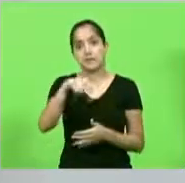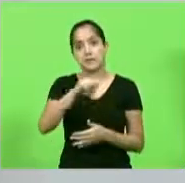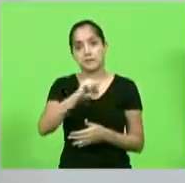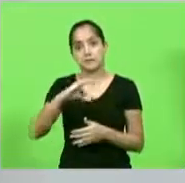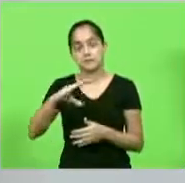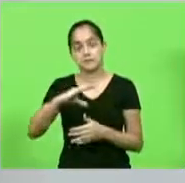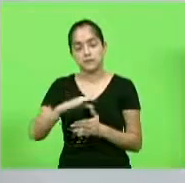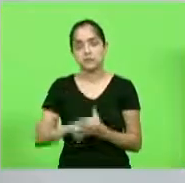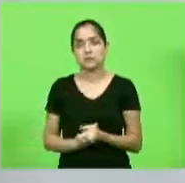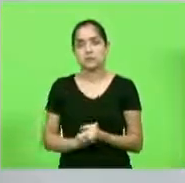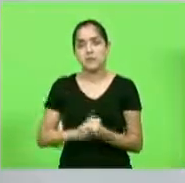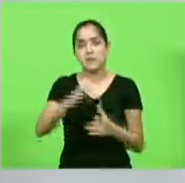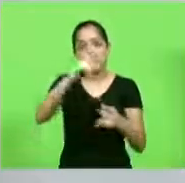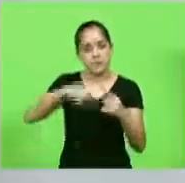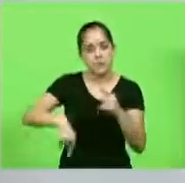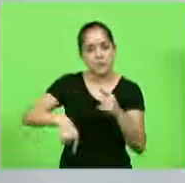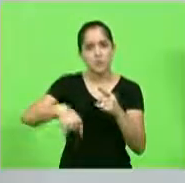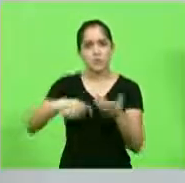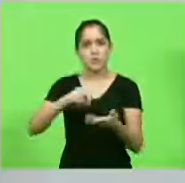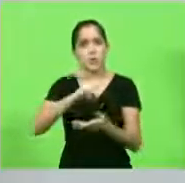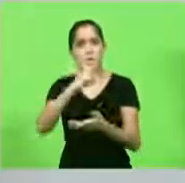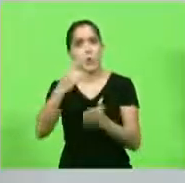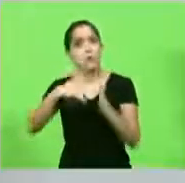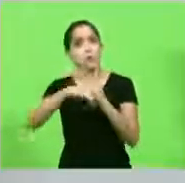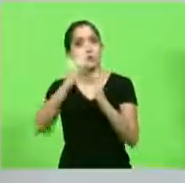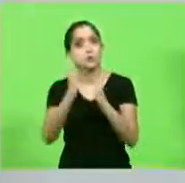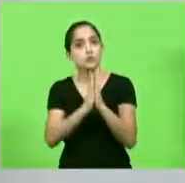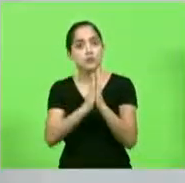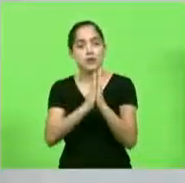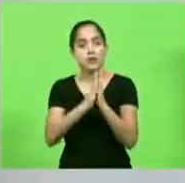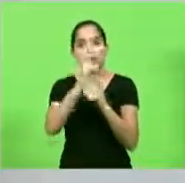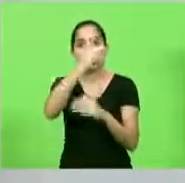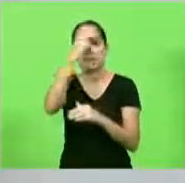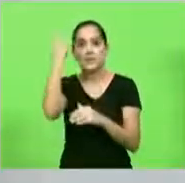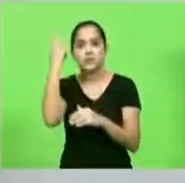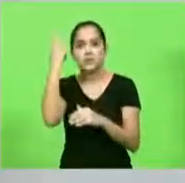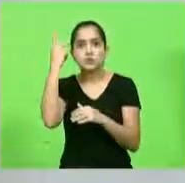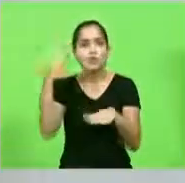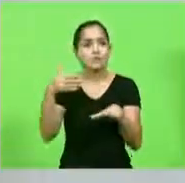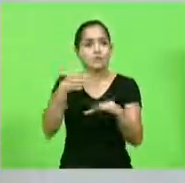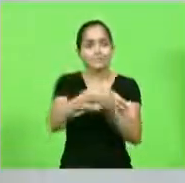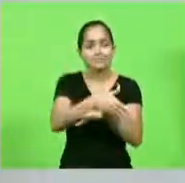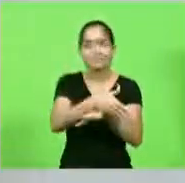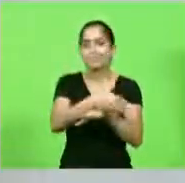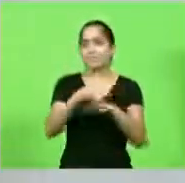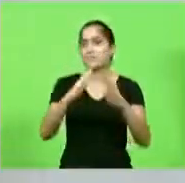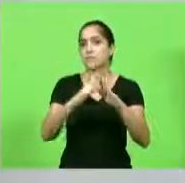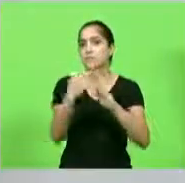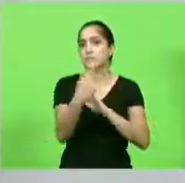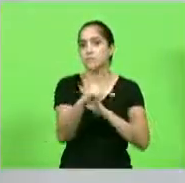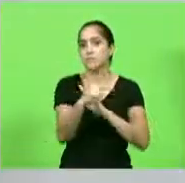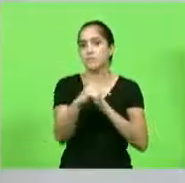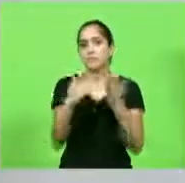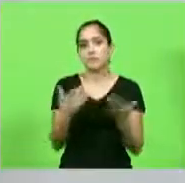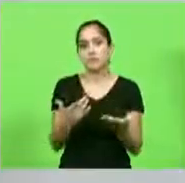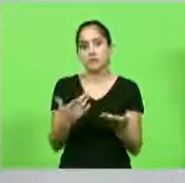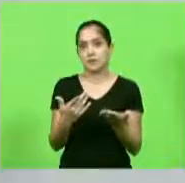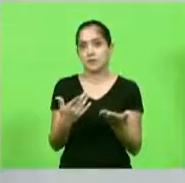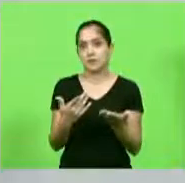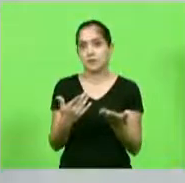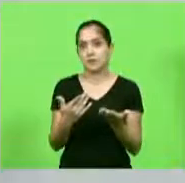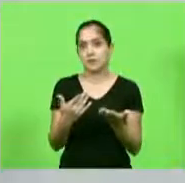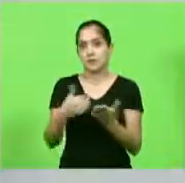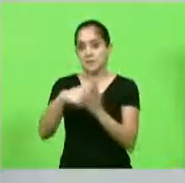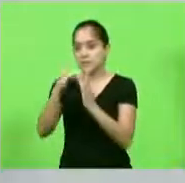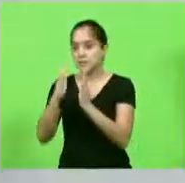Catarina, proibir ou multar o morador por acessar a sua propriedade que não foi